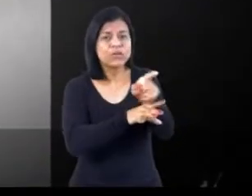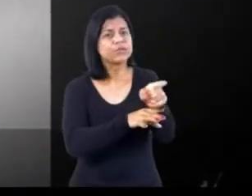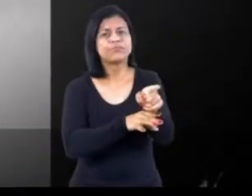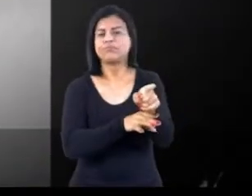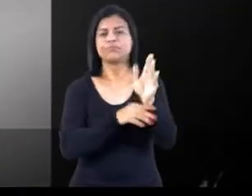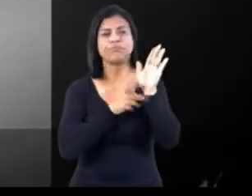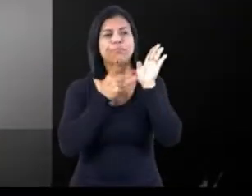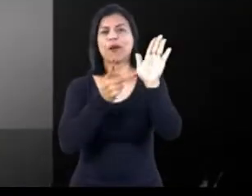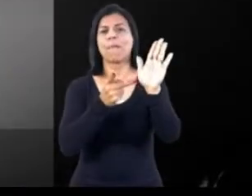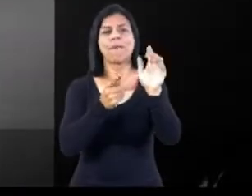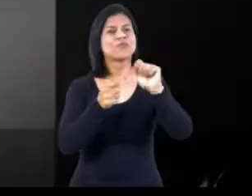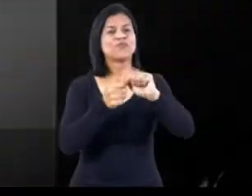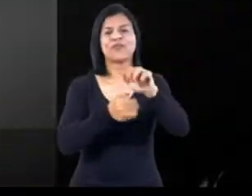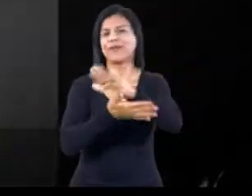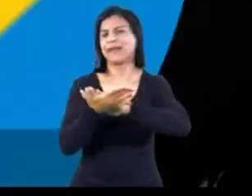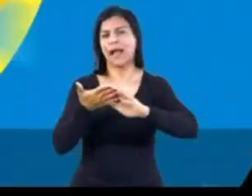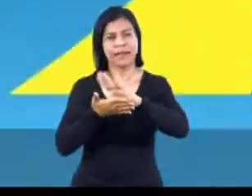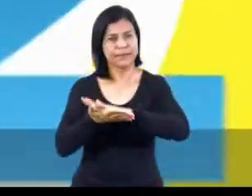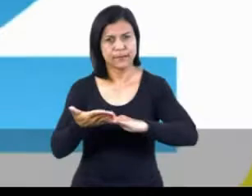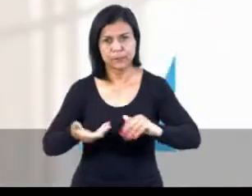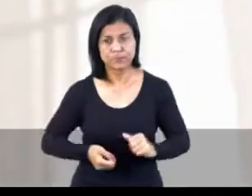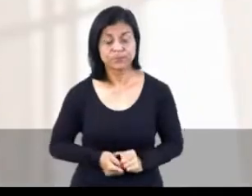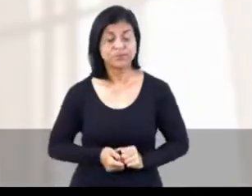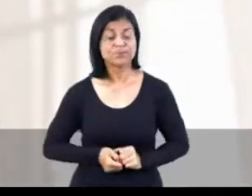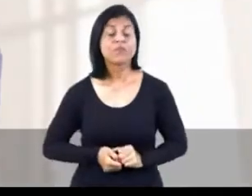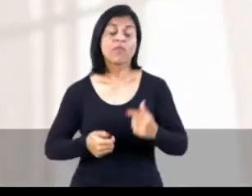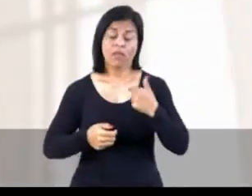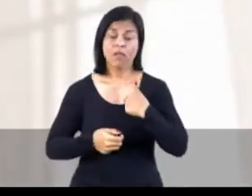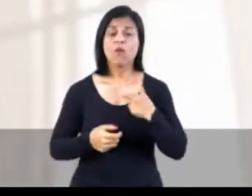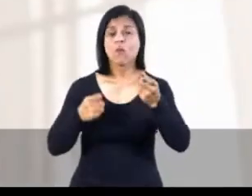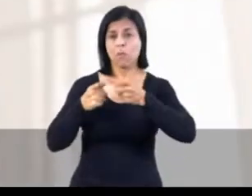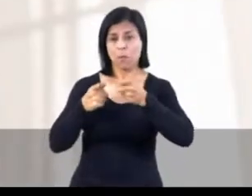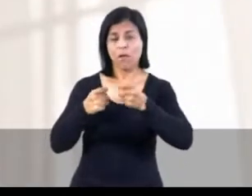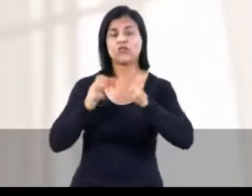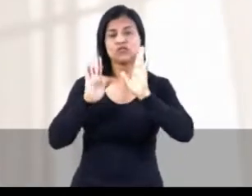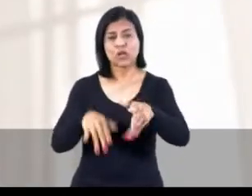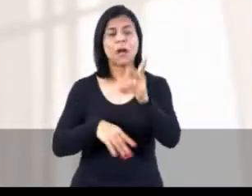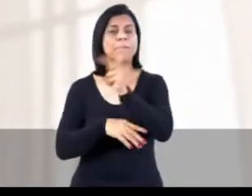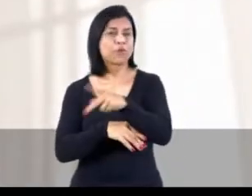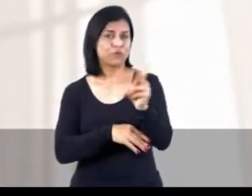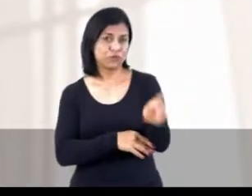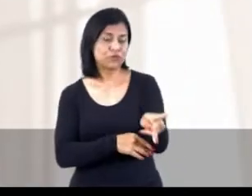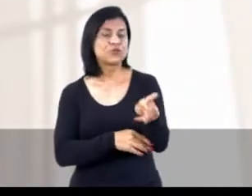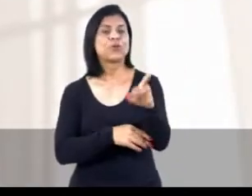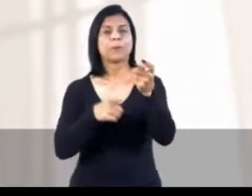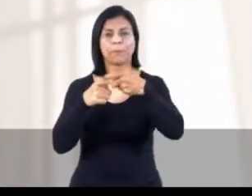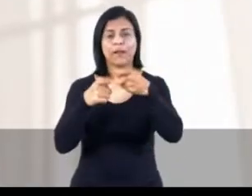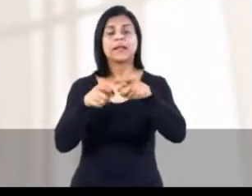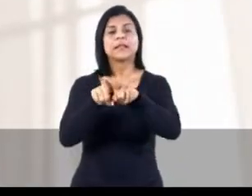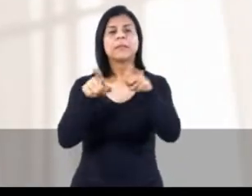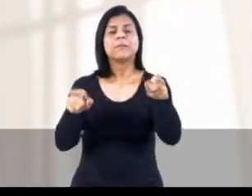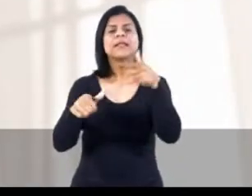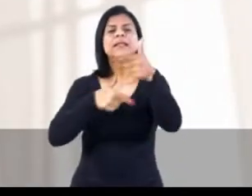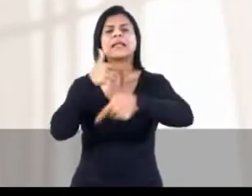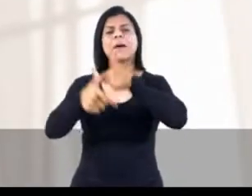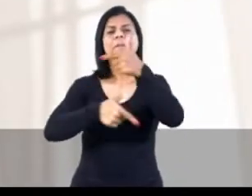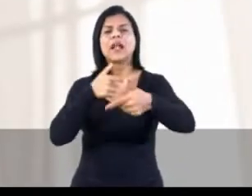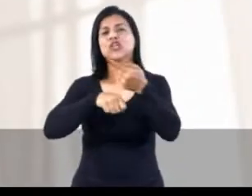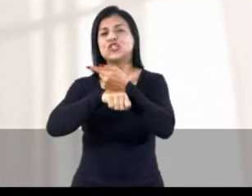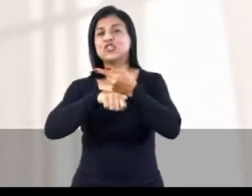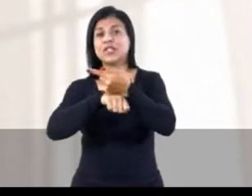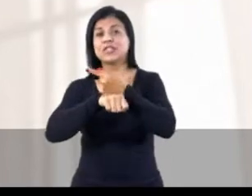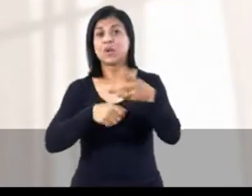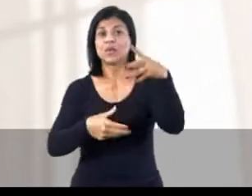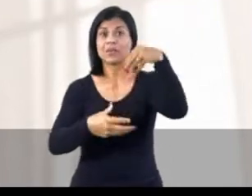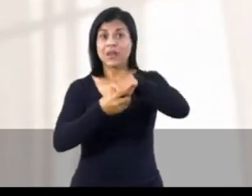como promessa de campanha. Amigos, sou médico, fui professor de medicina e já trabalhei por anos